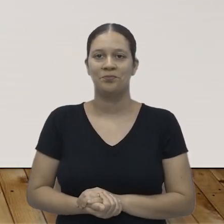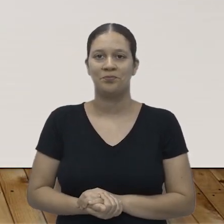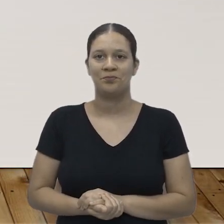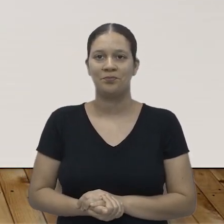aula.